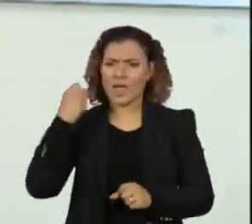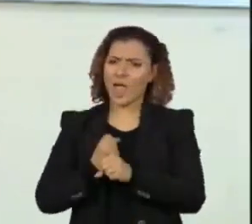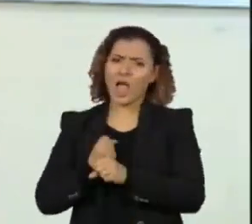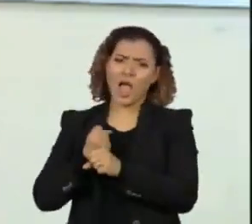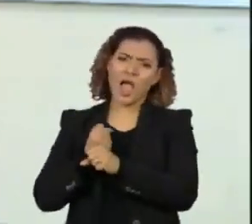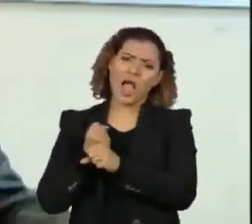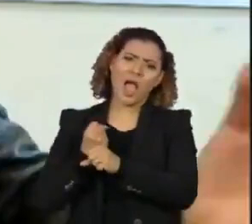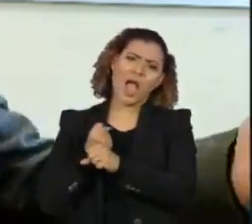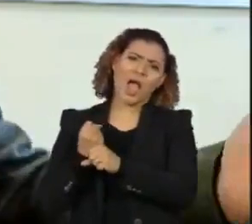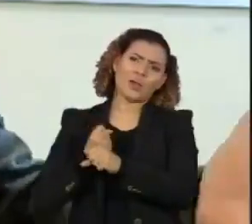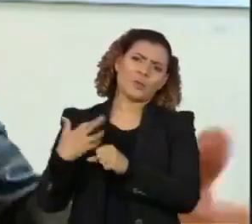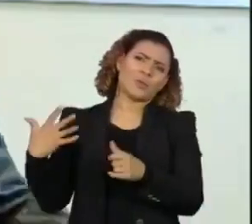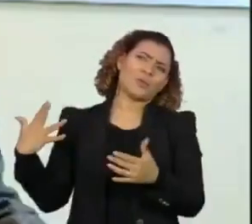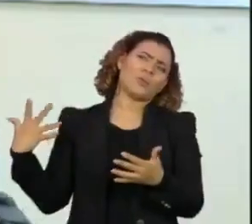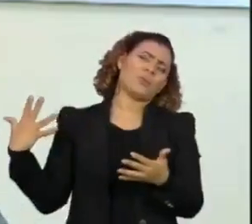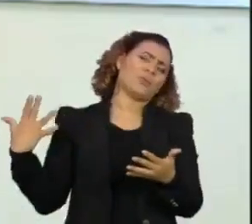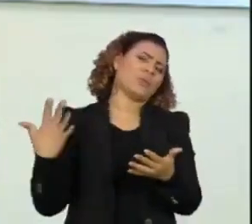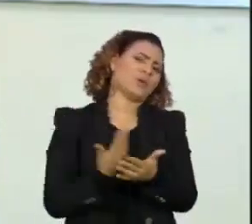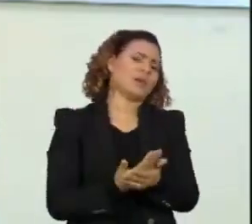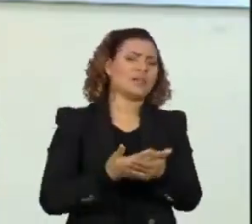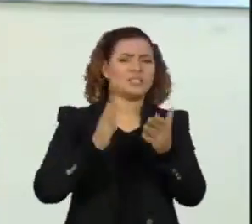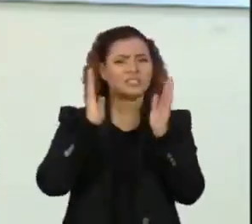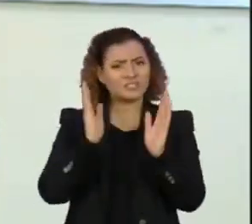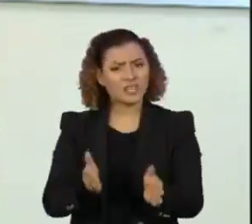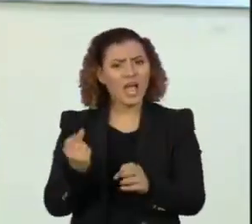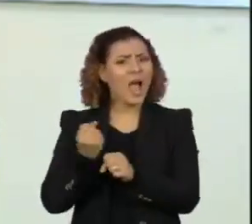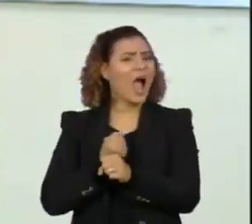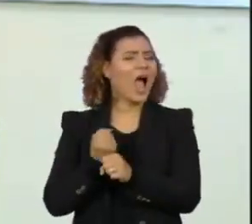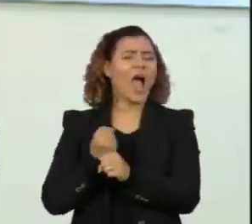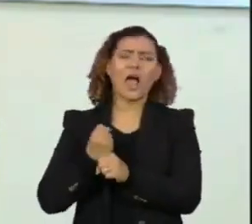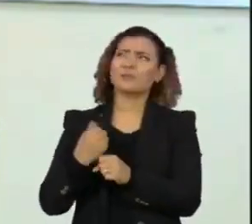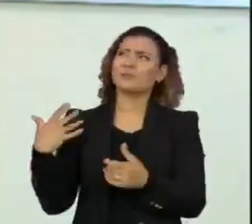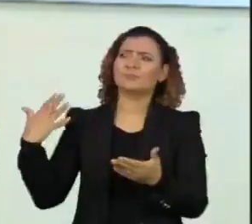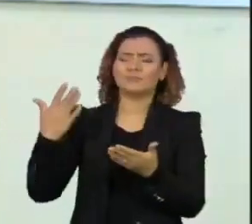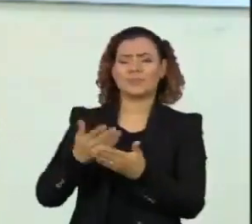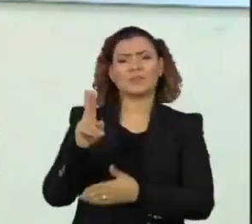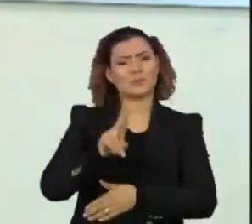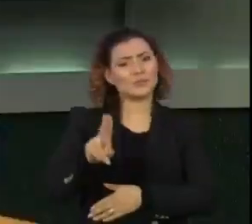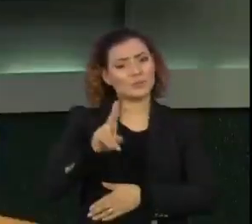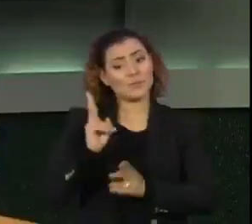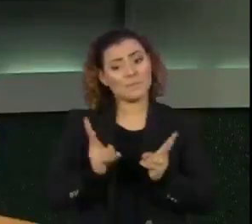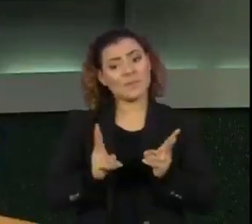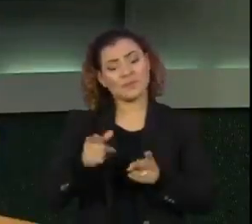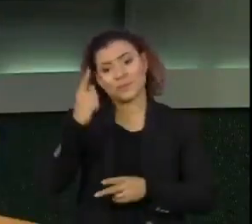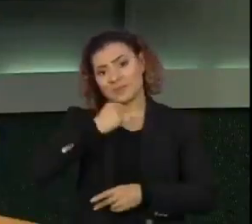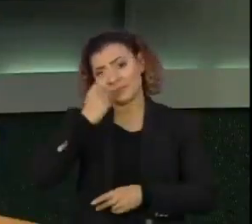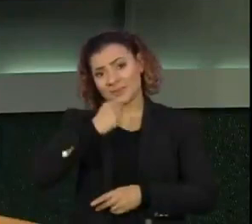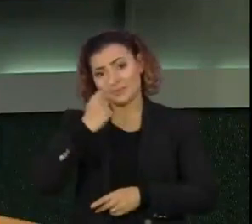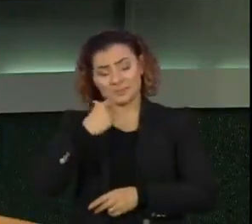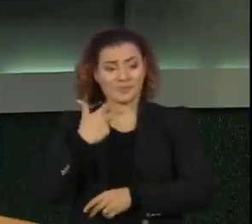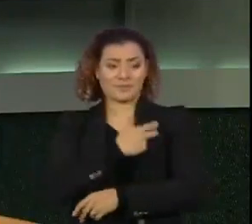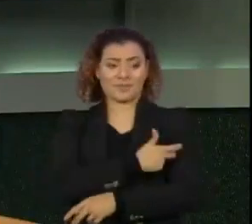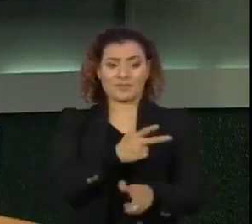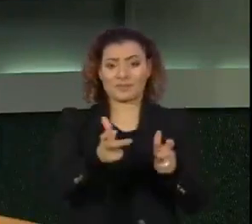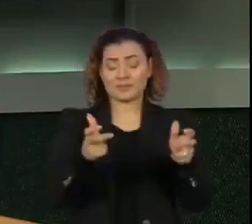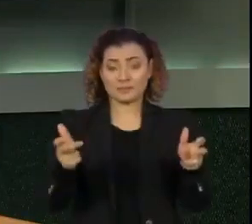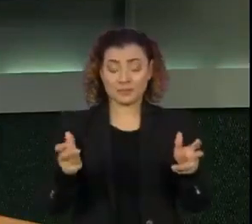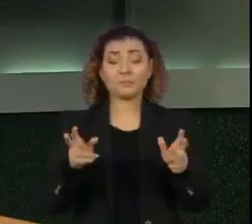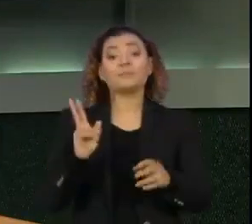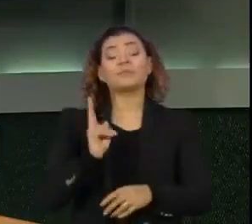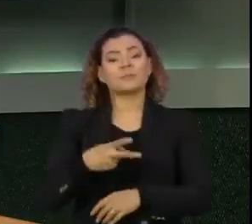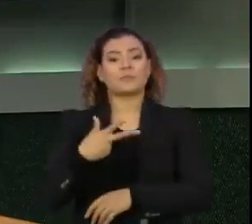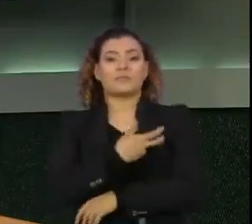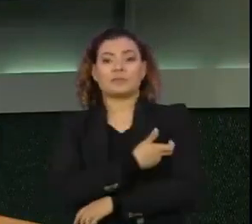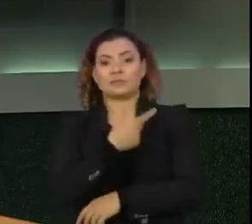farta, né? A gente tem aí décadas de utilização da vacina de influenza. Lembrar que as vacinas de